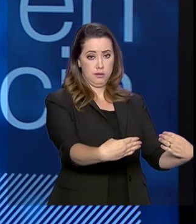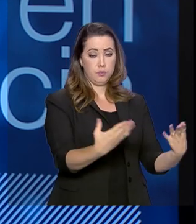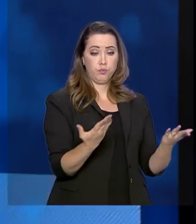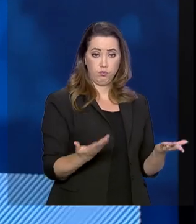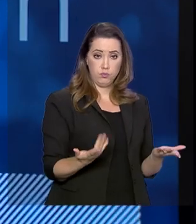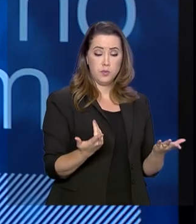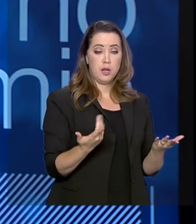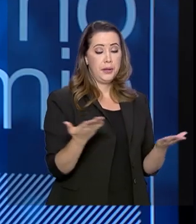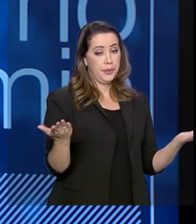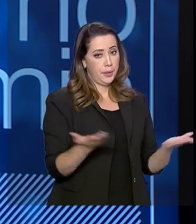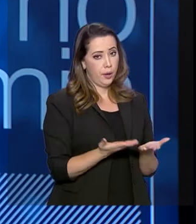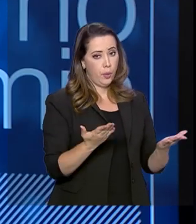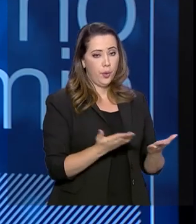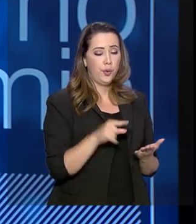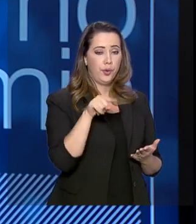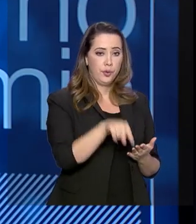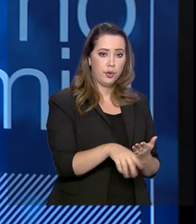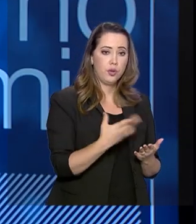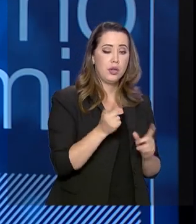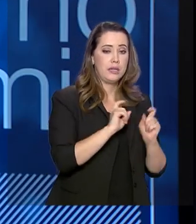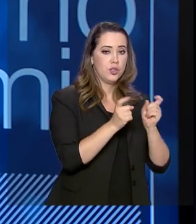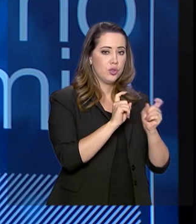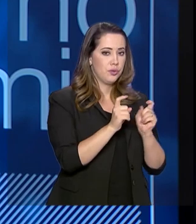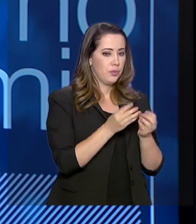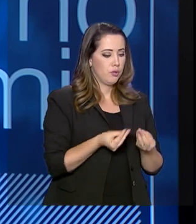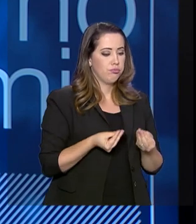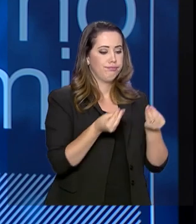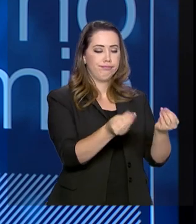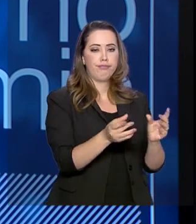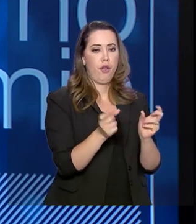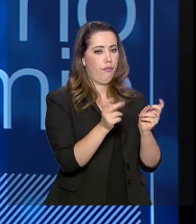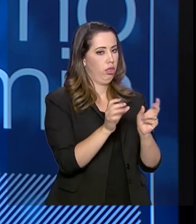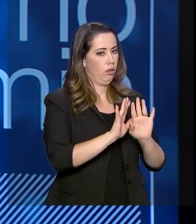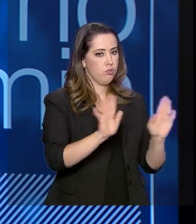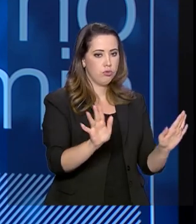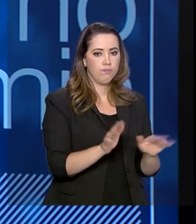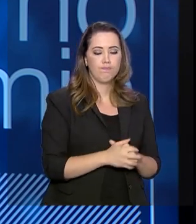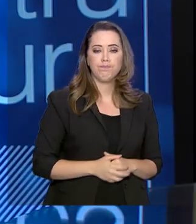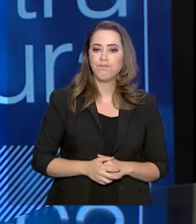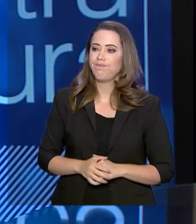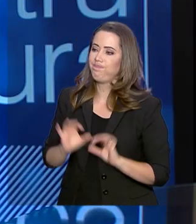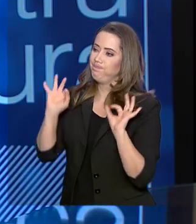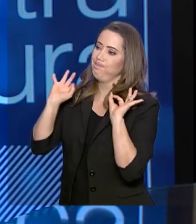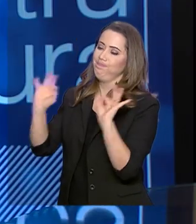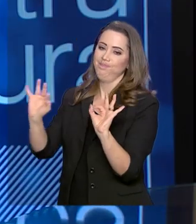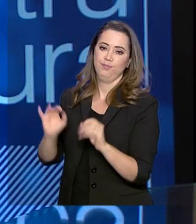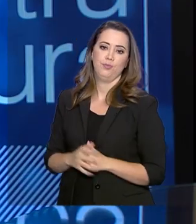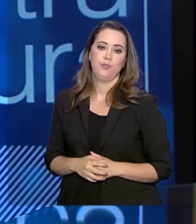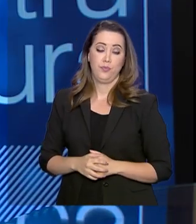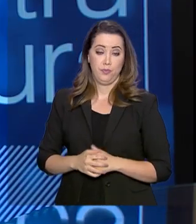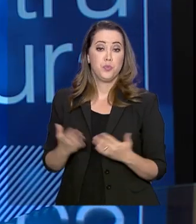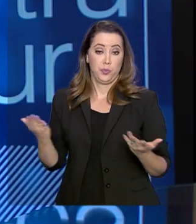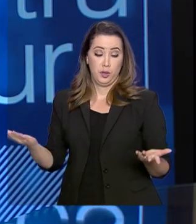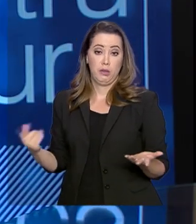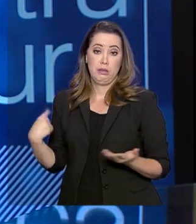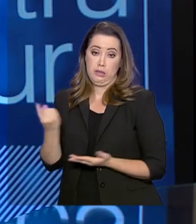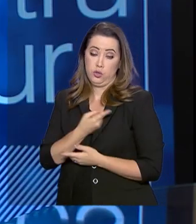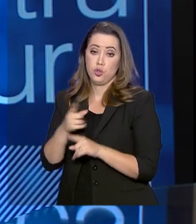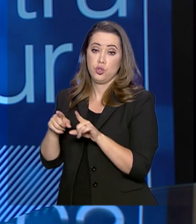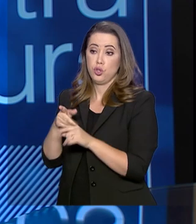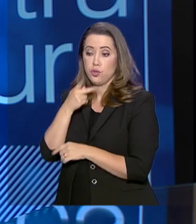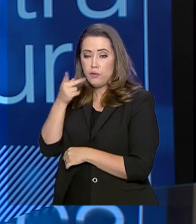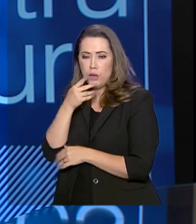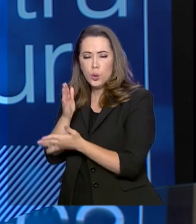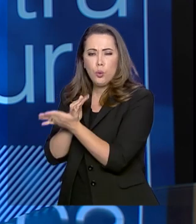ministérios e que agora a administração pública se desonerou de mantê-los. Perfeito. E a gente falou no